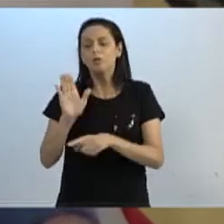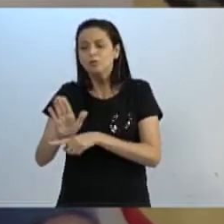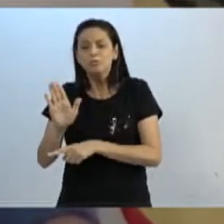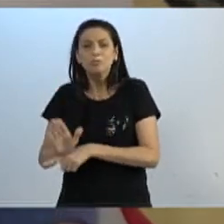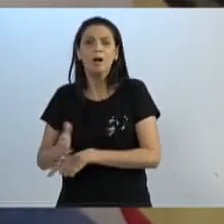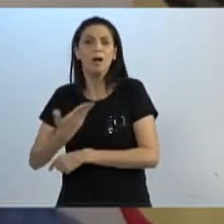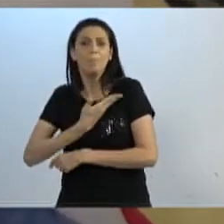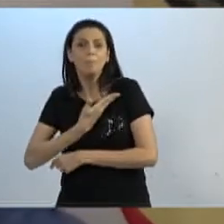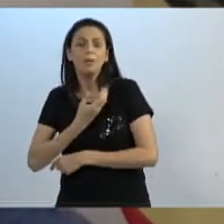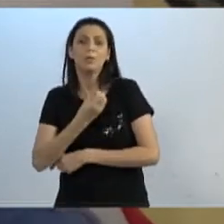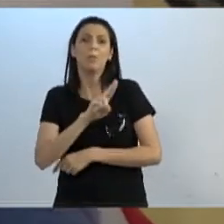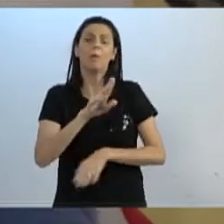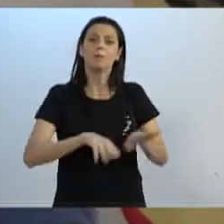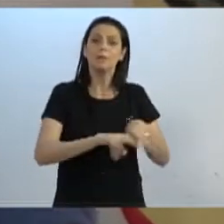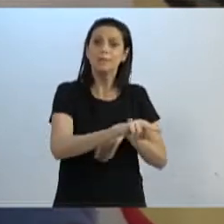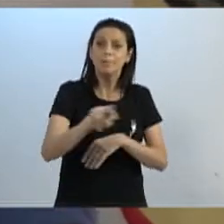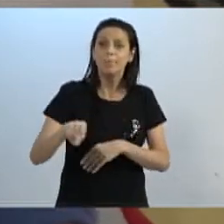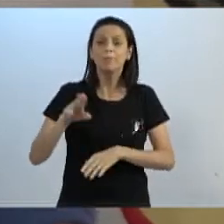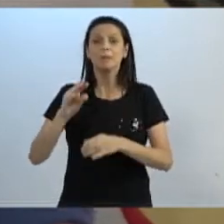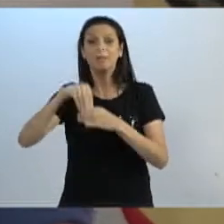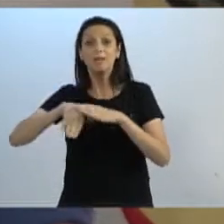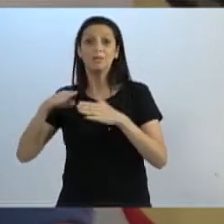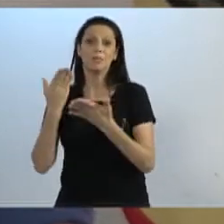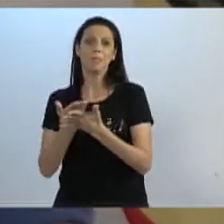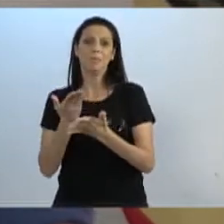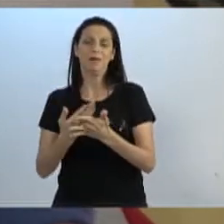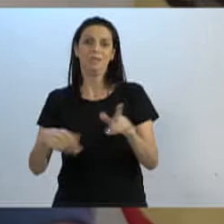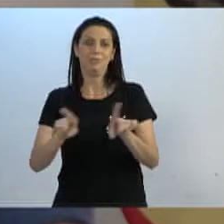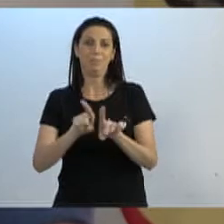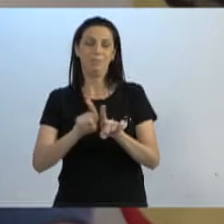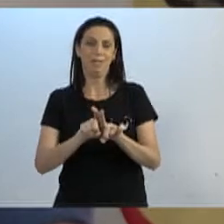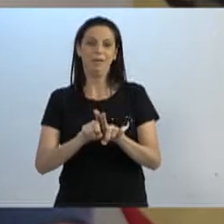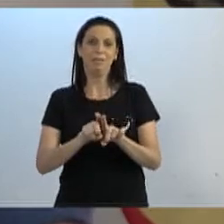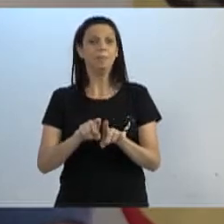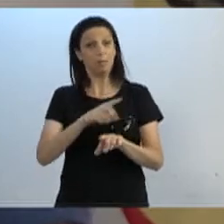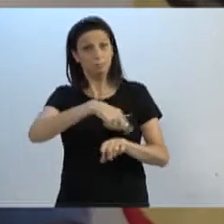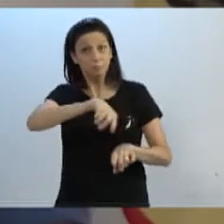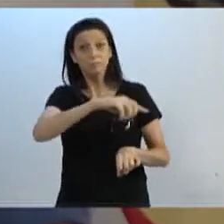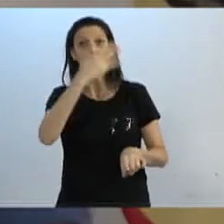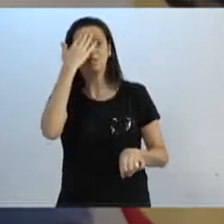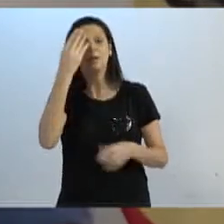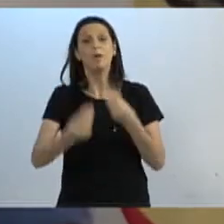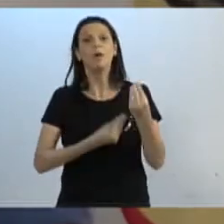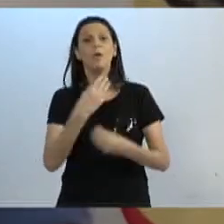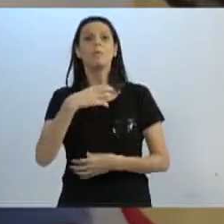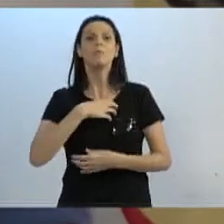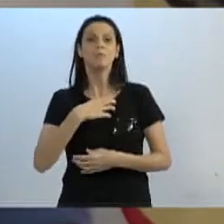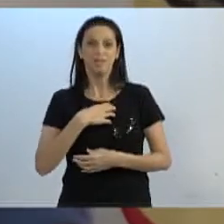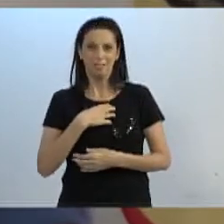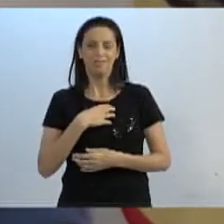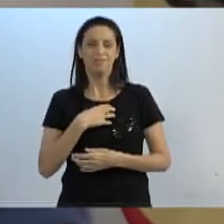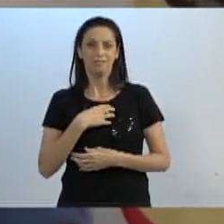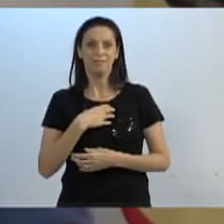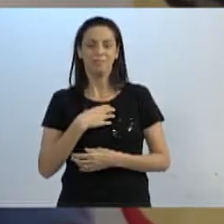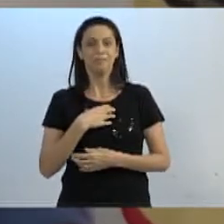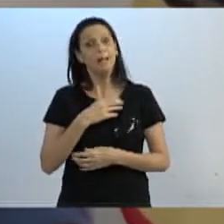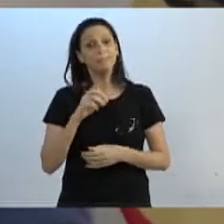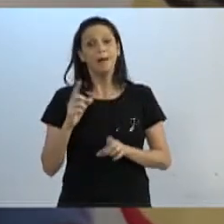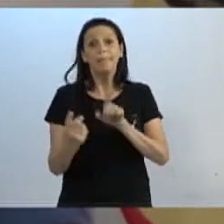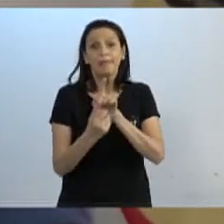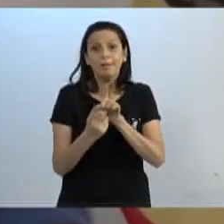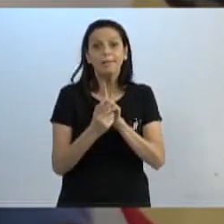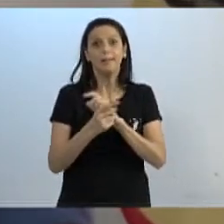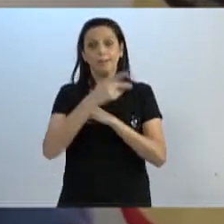um amiguinho de vocês, até mesmo dentro do colégio, quando acontecer algo, ter o conhecimento de que forma atender essas pessoas que tanto